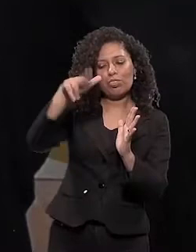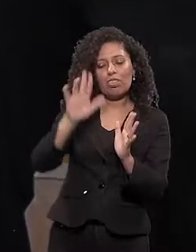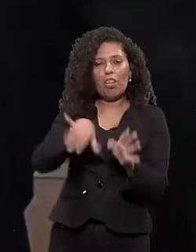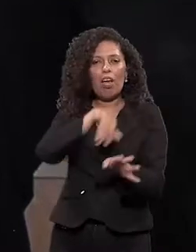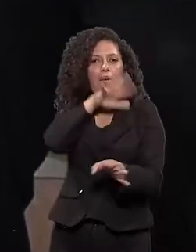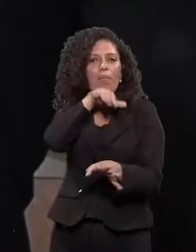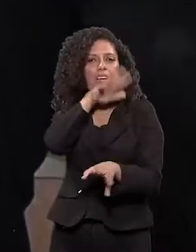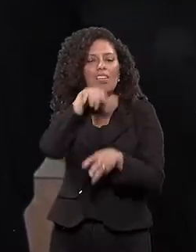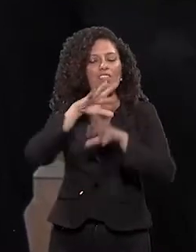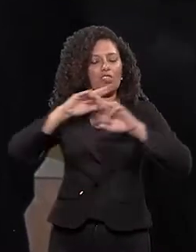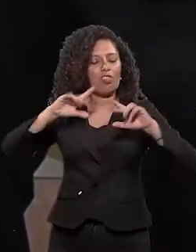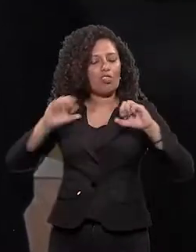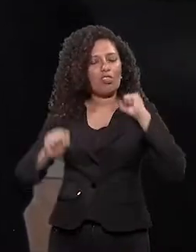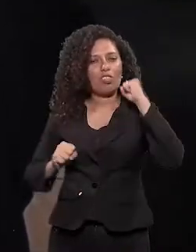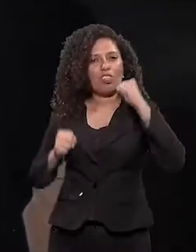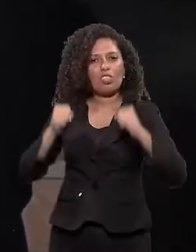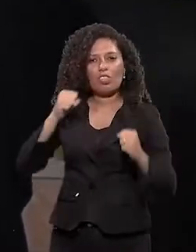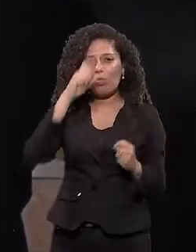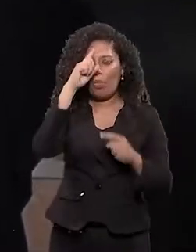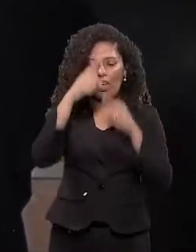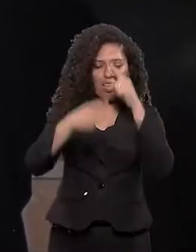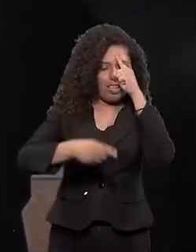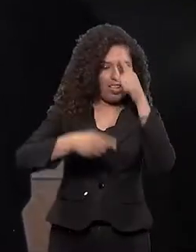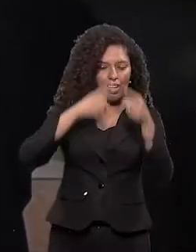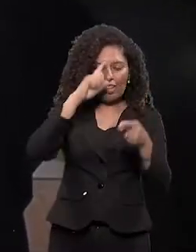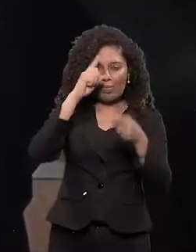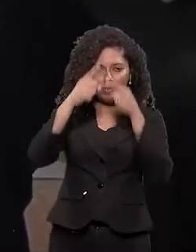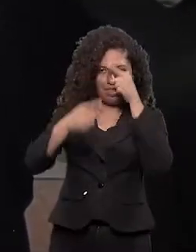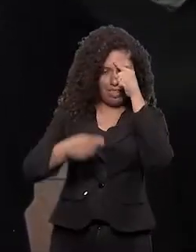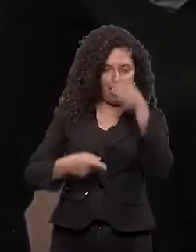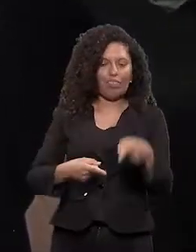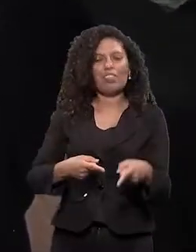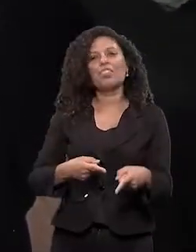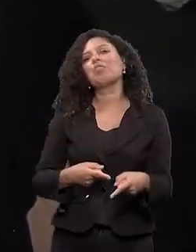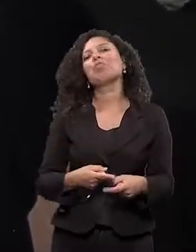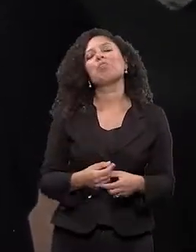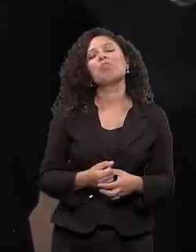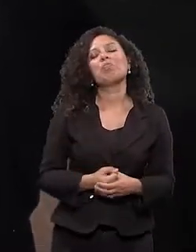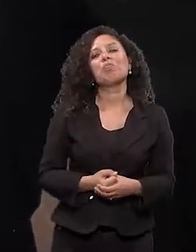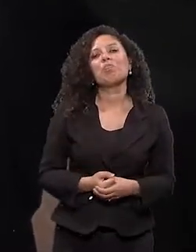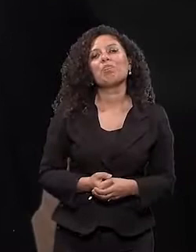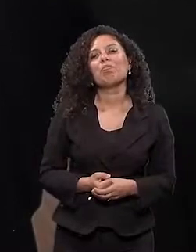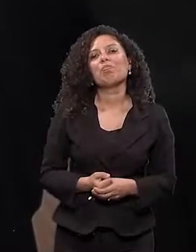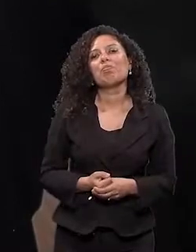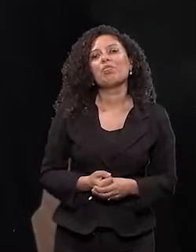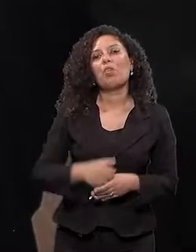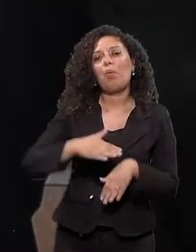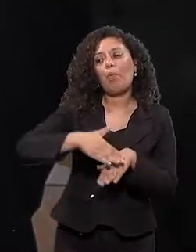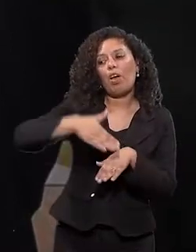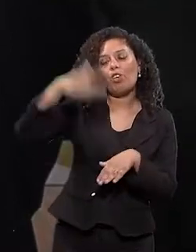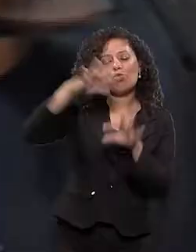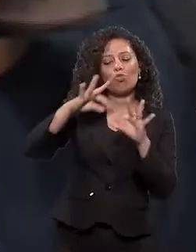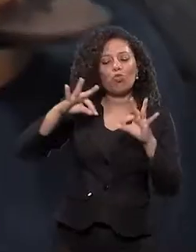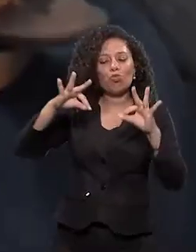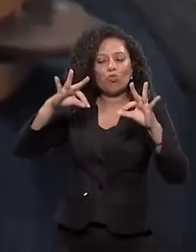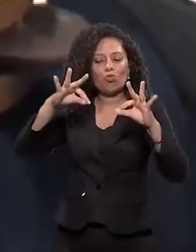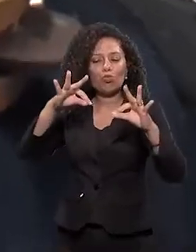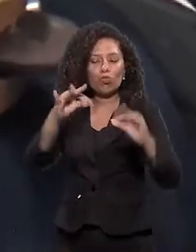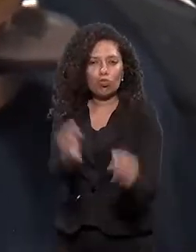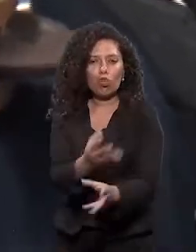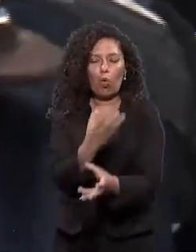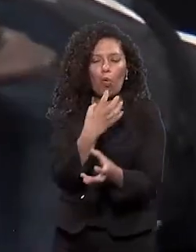por muitos animais Os dinossauros eram mesmo os tais O maior de todos os